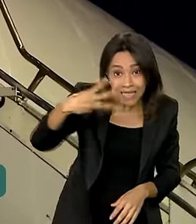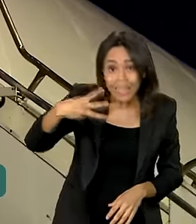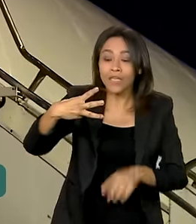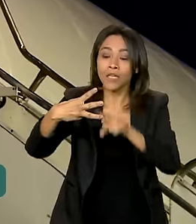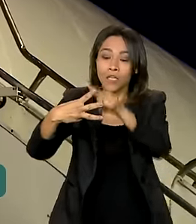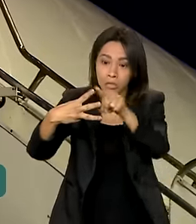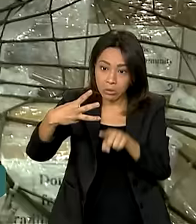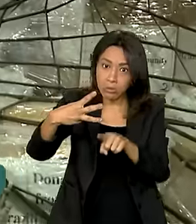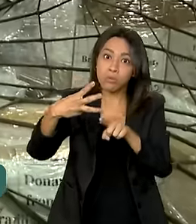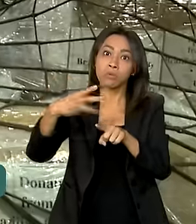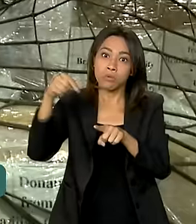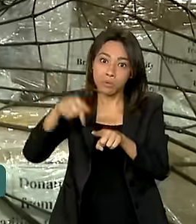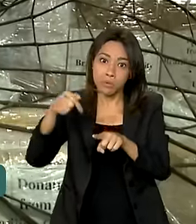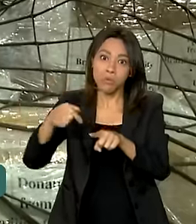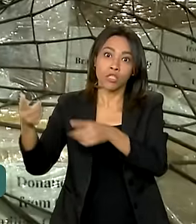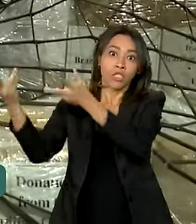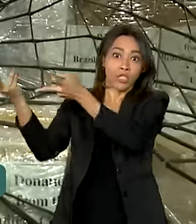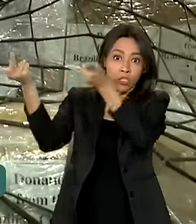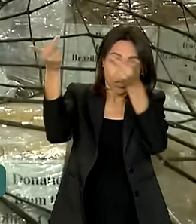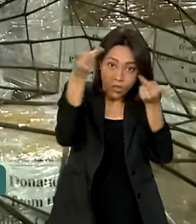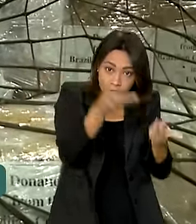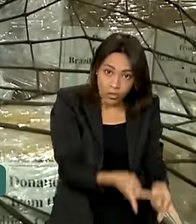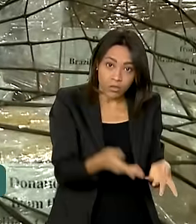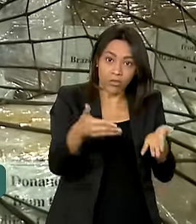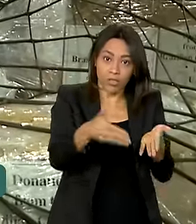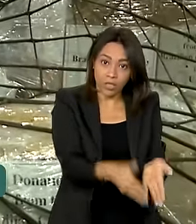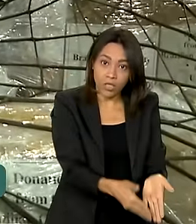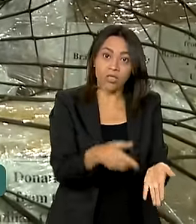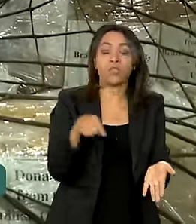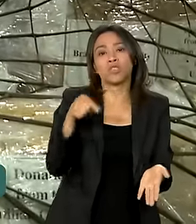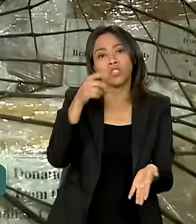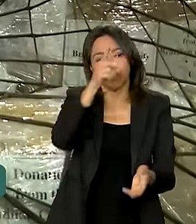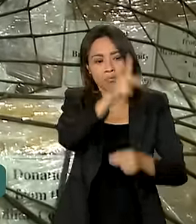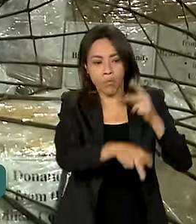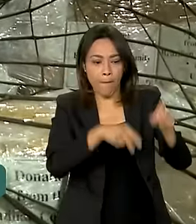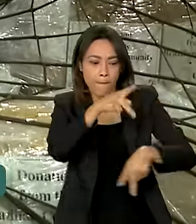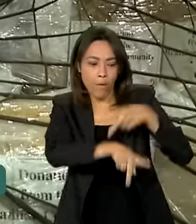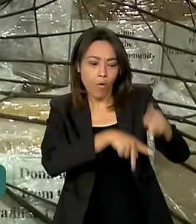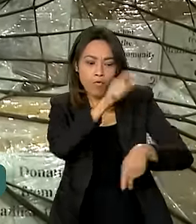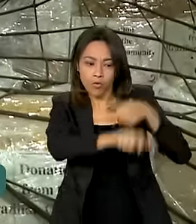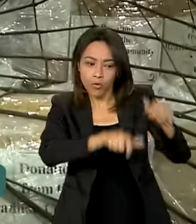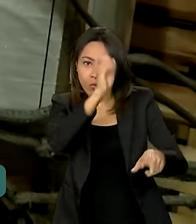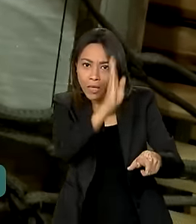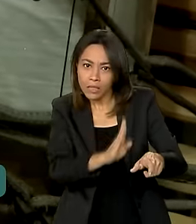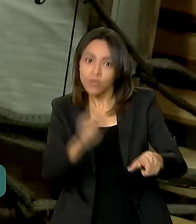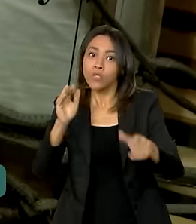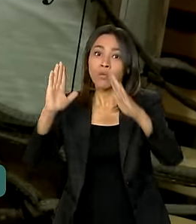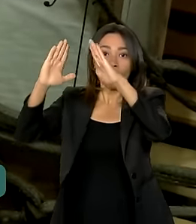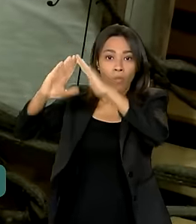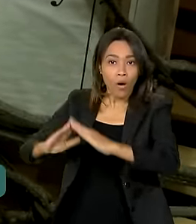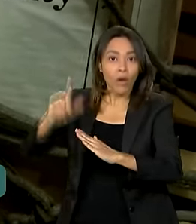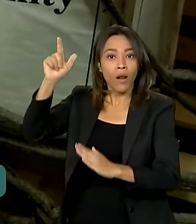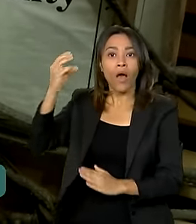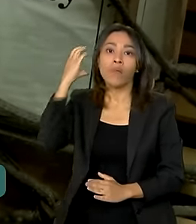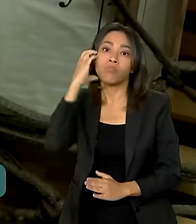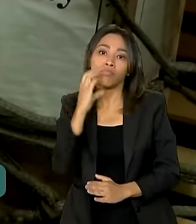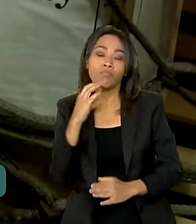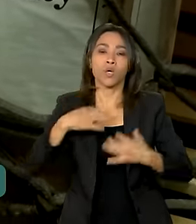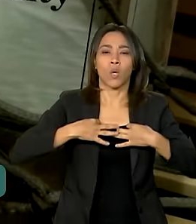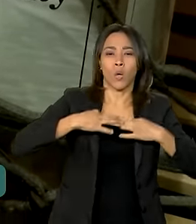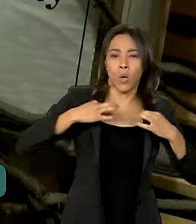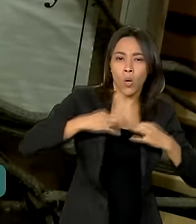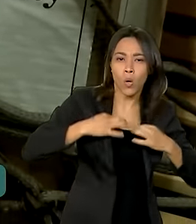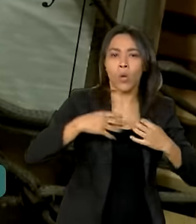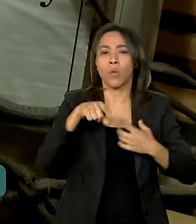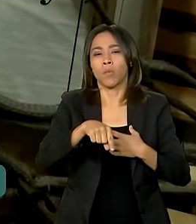brasileira radicada nos Emirados Árabes Unidos. São 39 toneladas de alimentos, roupas, cobertores e